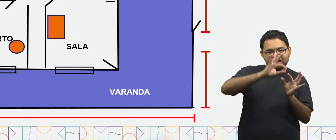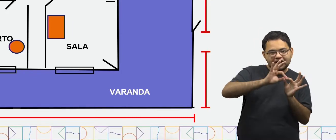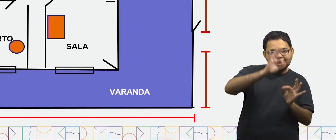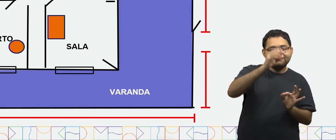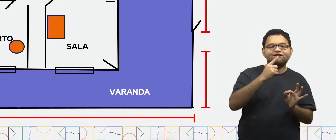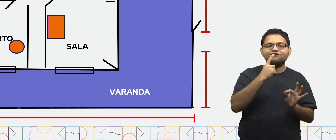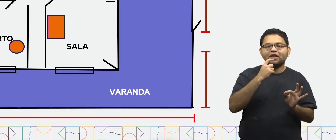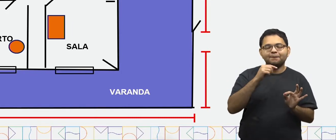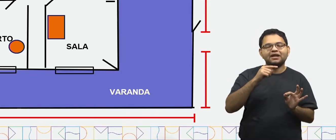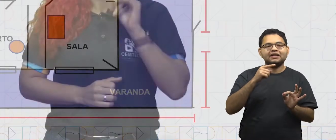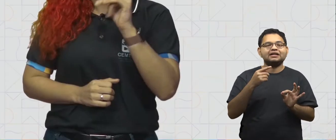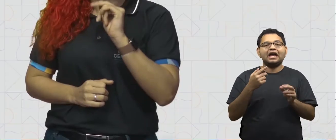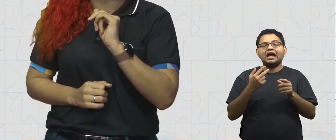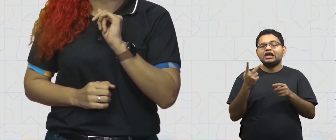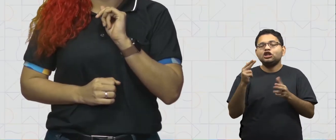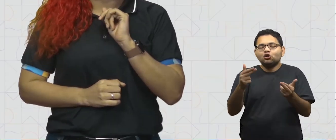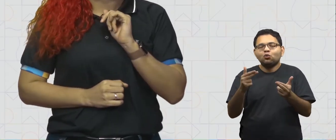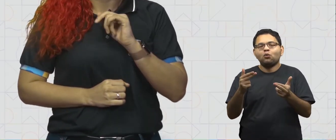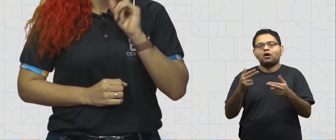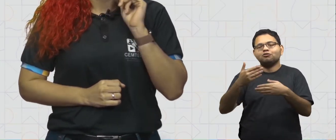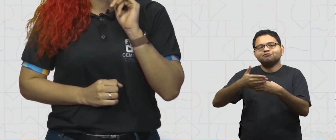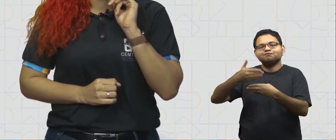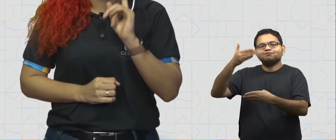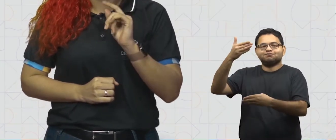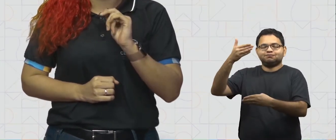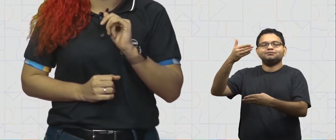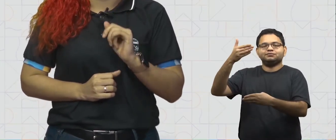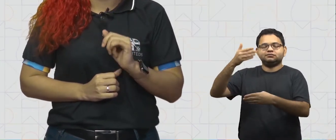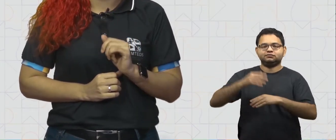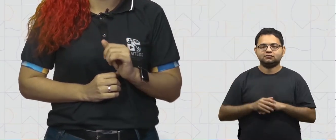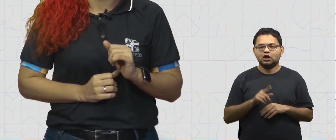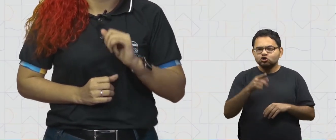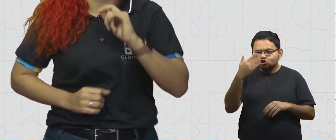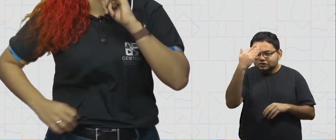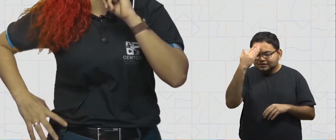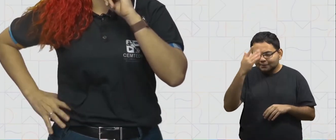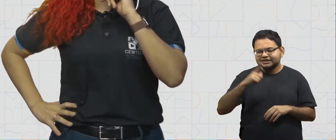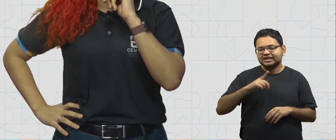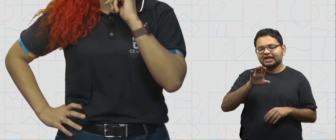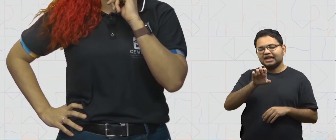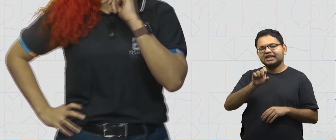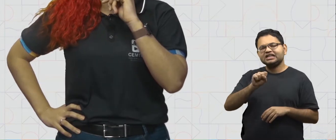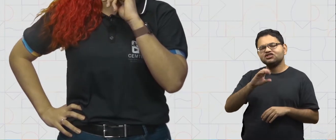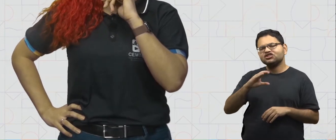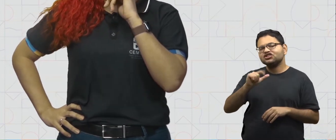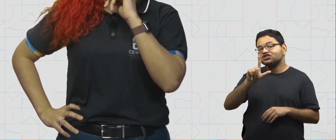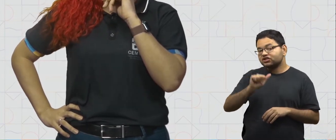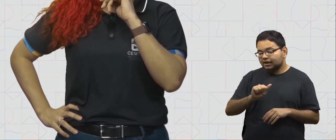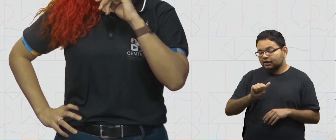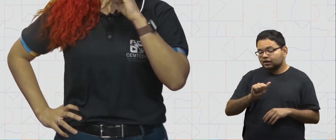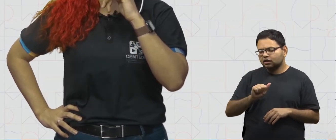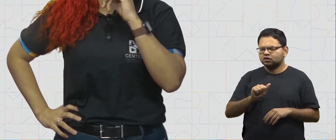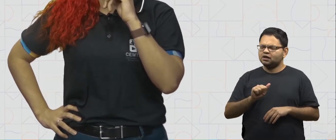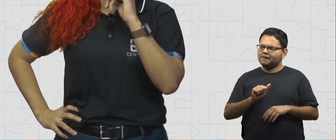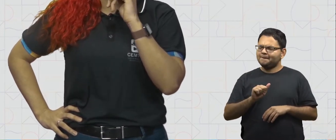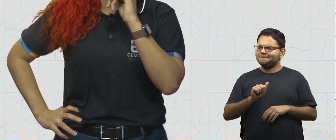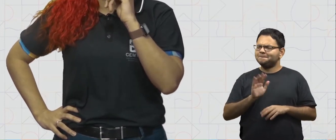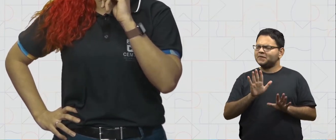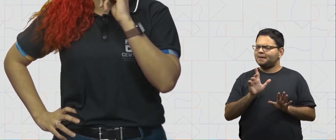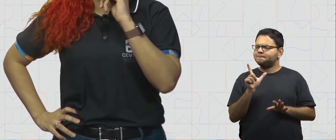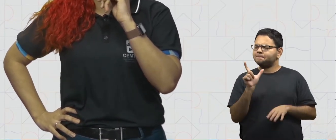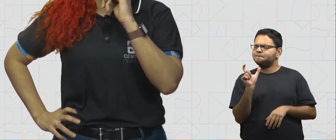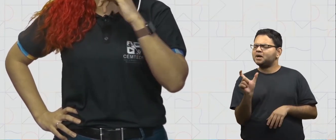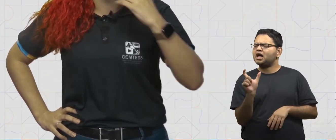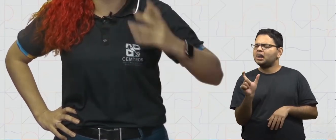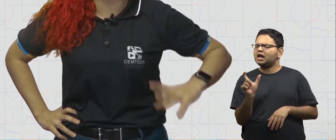paredes dessa casa. E você sabia que as plantas baixas vêm em escala? Opa, opa! Você deve estar